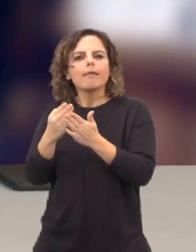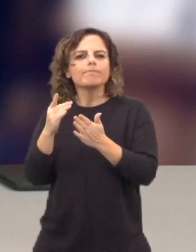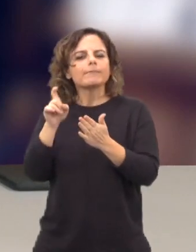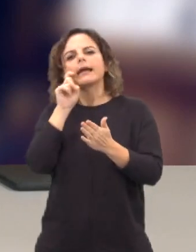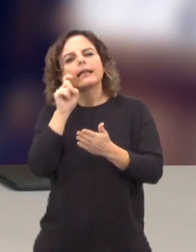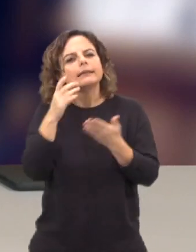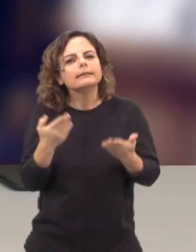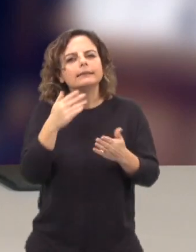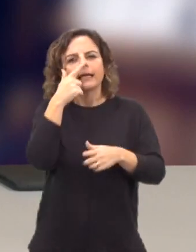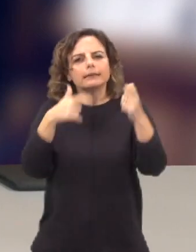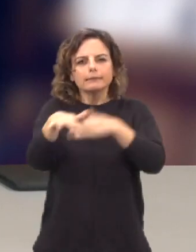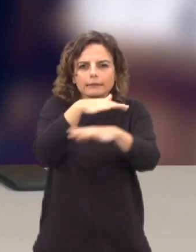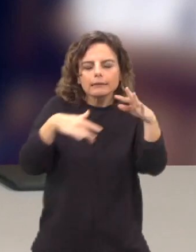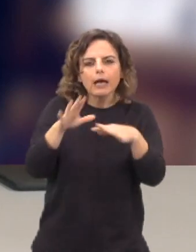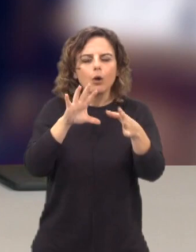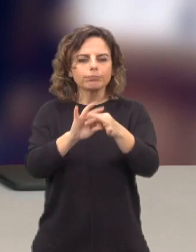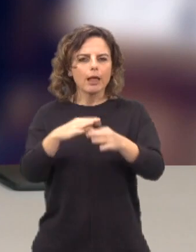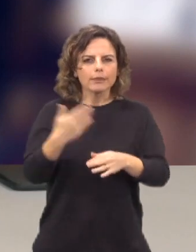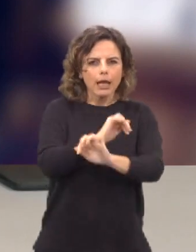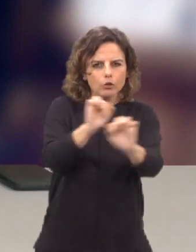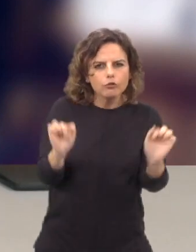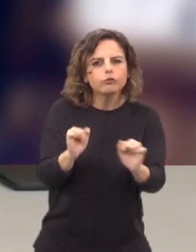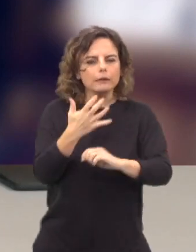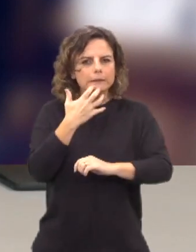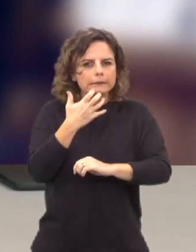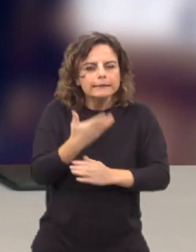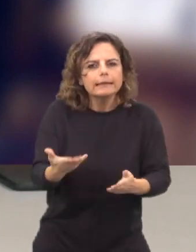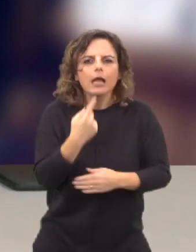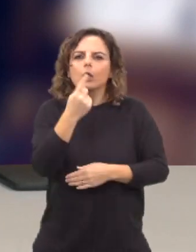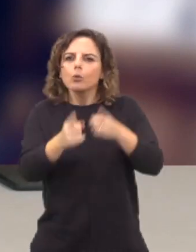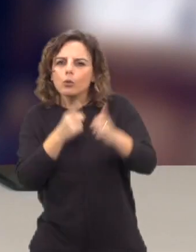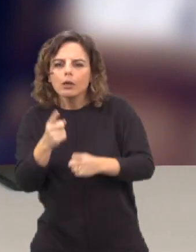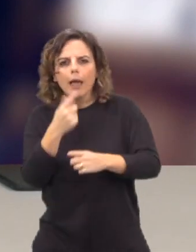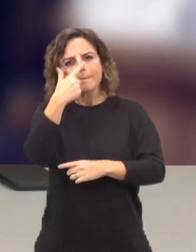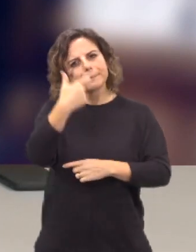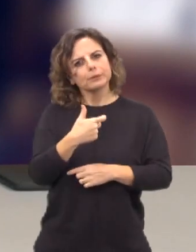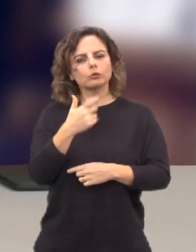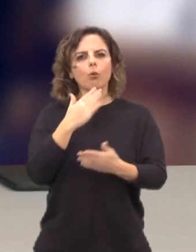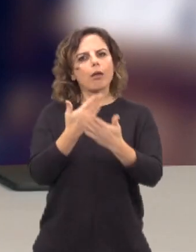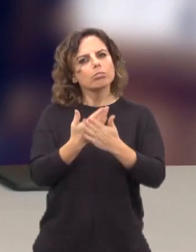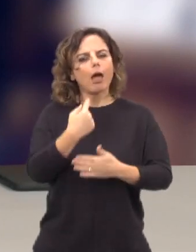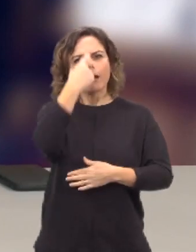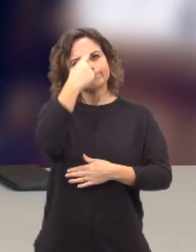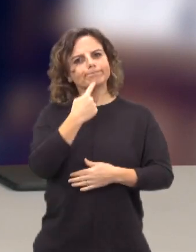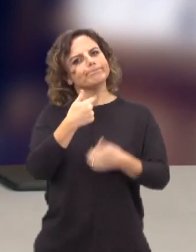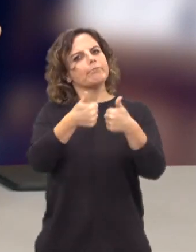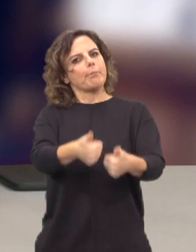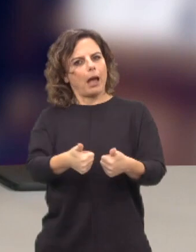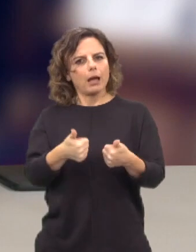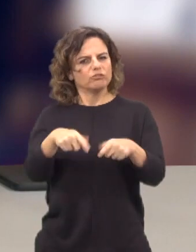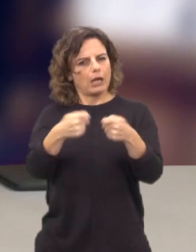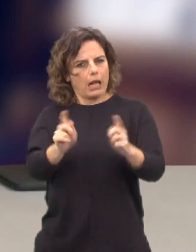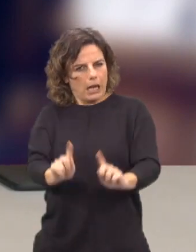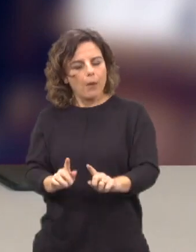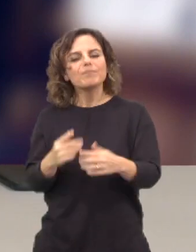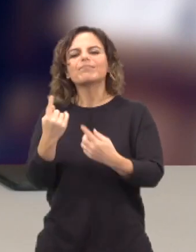garantias aos cidadãos relativamente aos seus direitos, àquilo que se diz, ao seu bom nome. E isso são responsabilidades que não temos